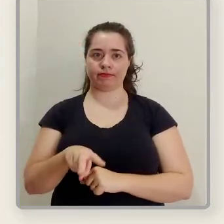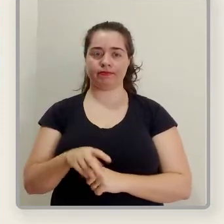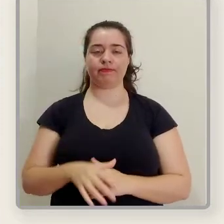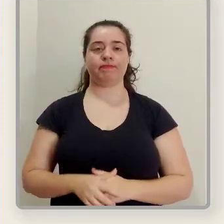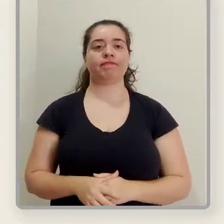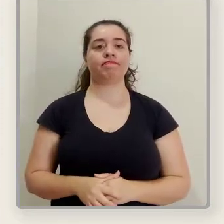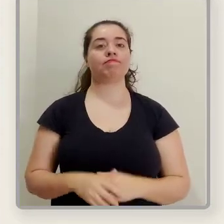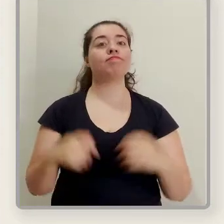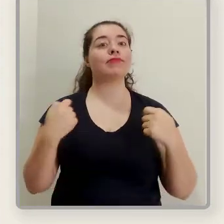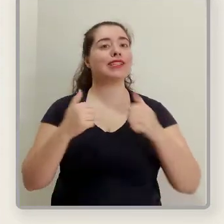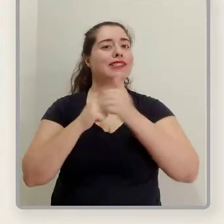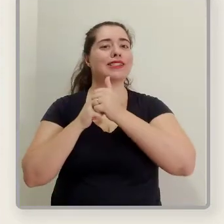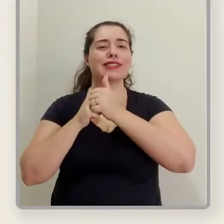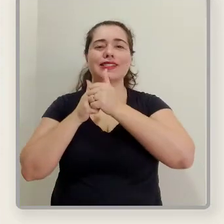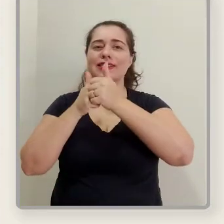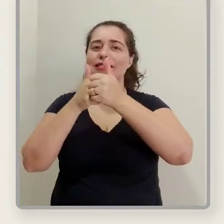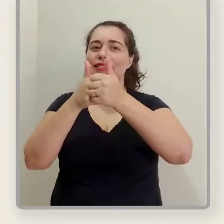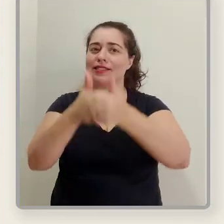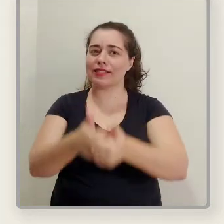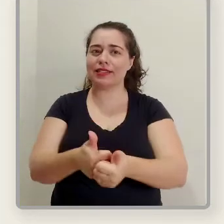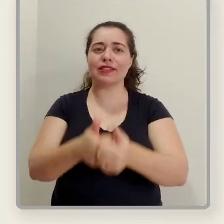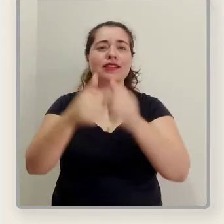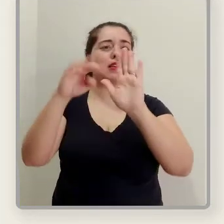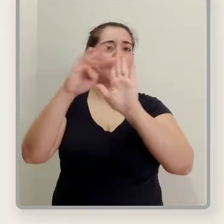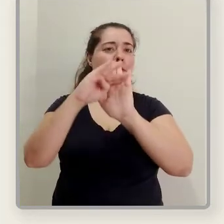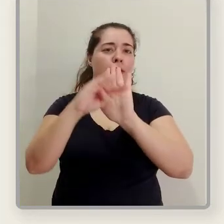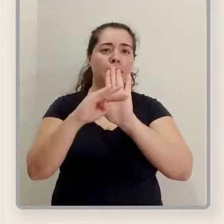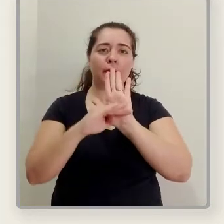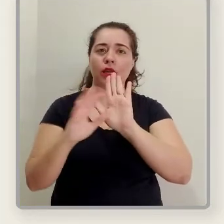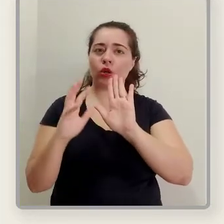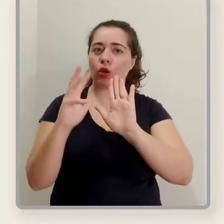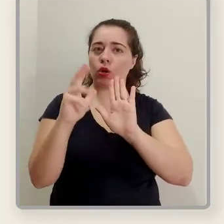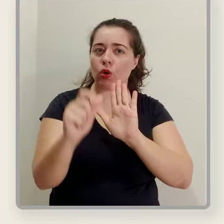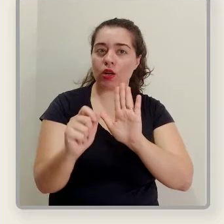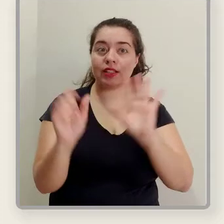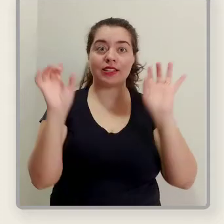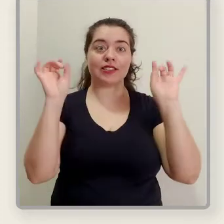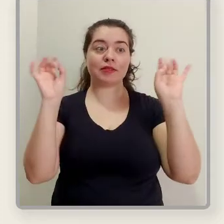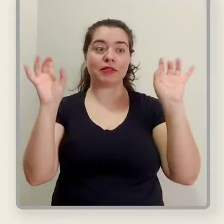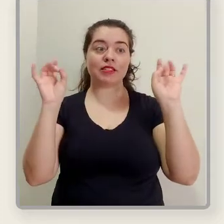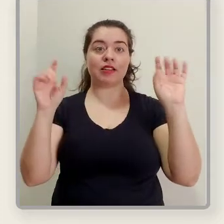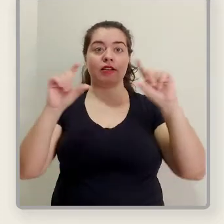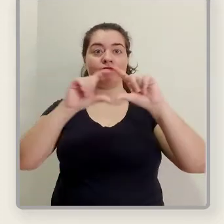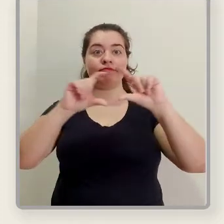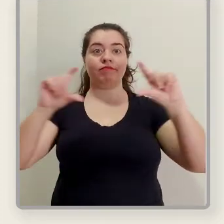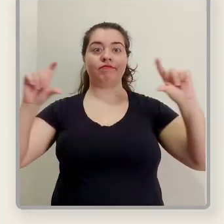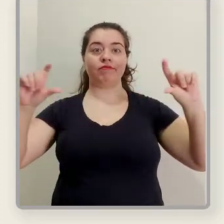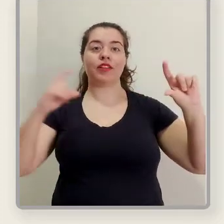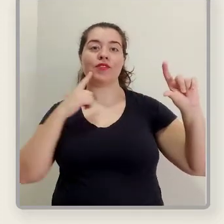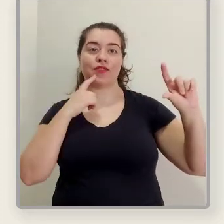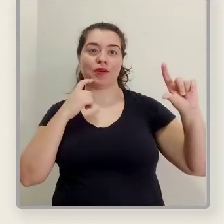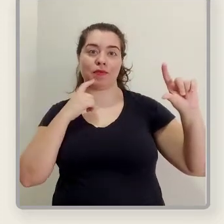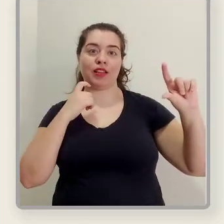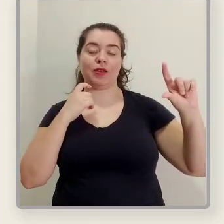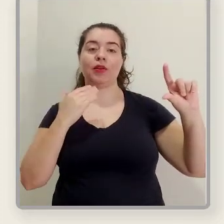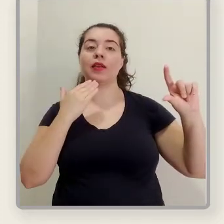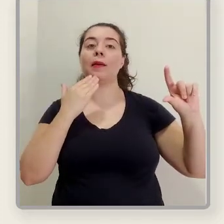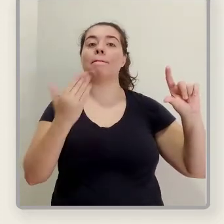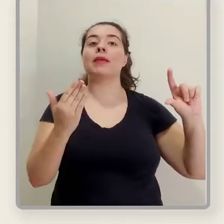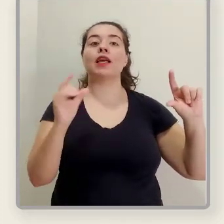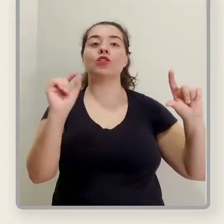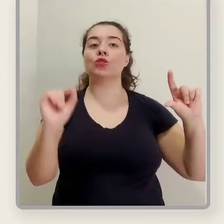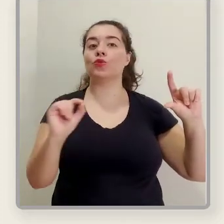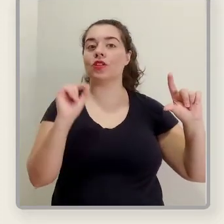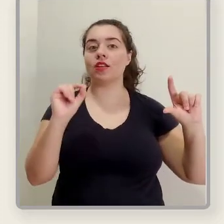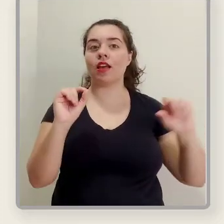página. Deve ser seguida todas as instruções, em especial esta parte, que é a parte onde se